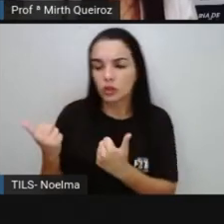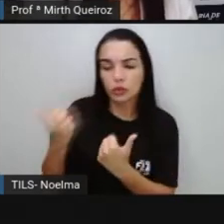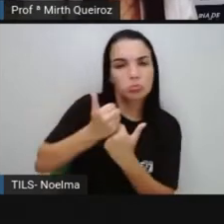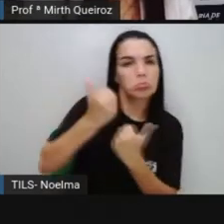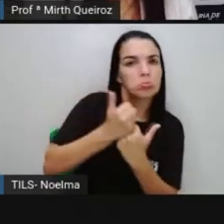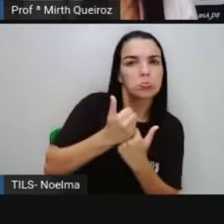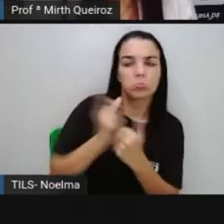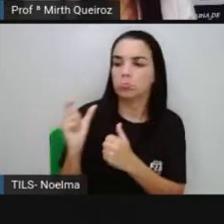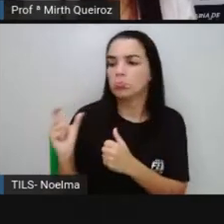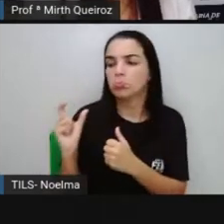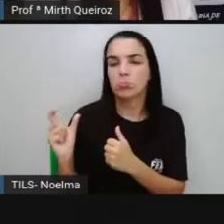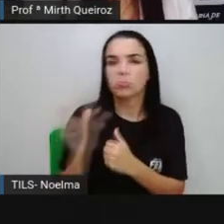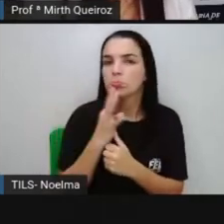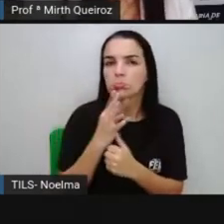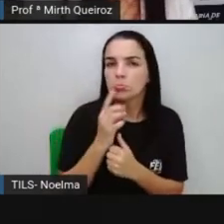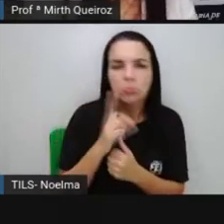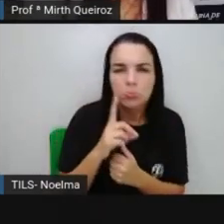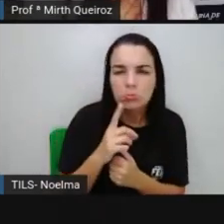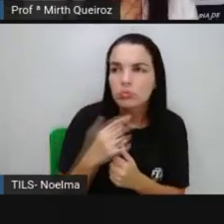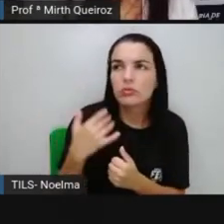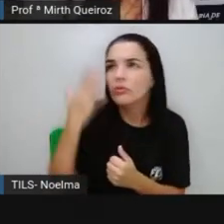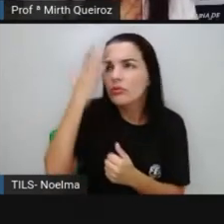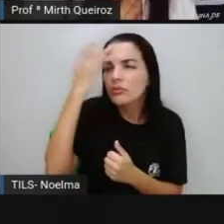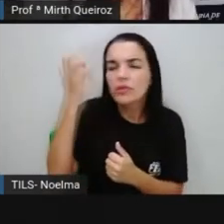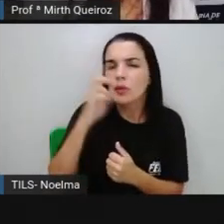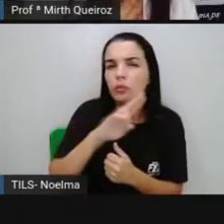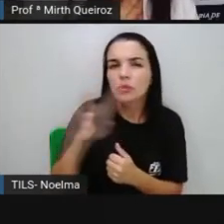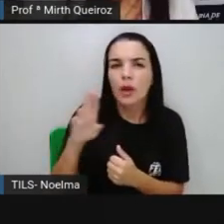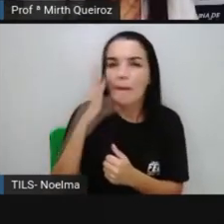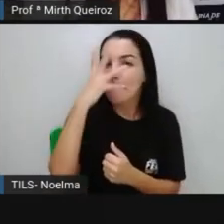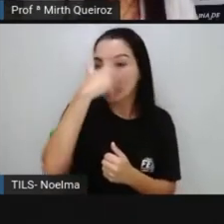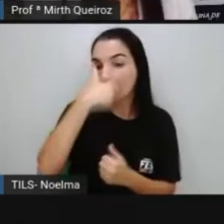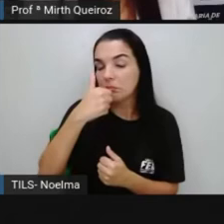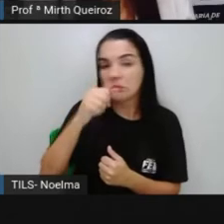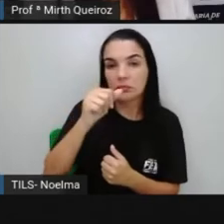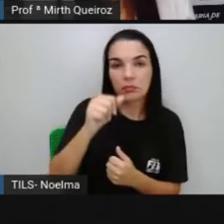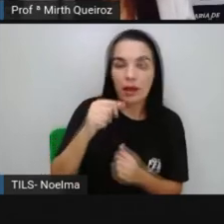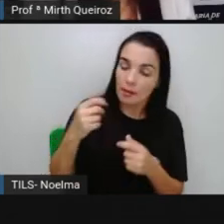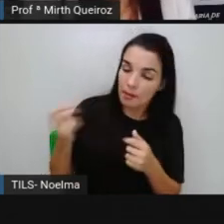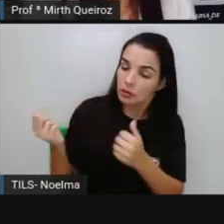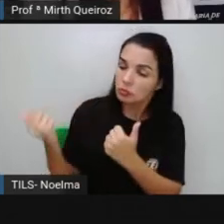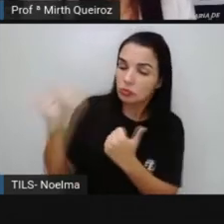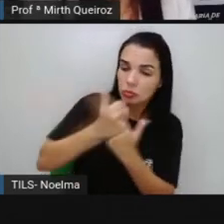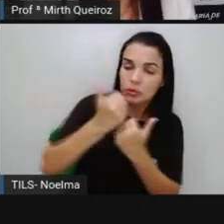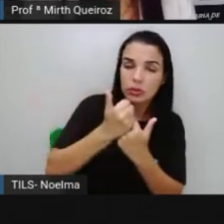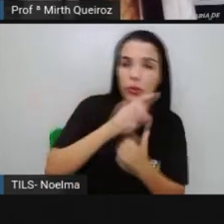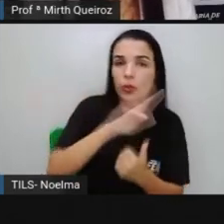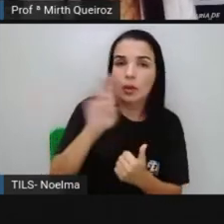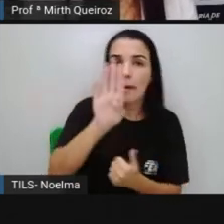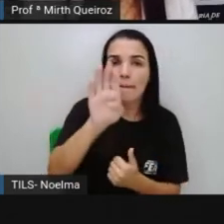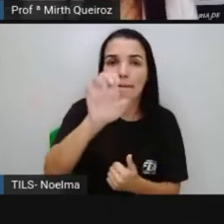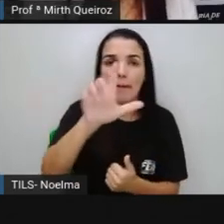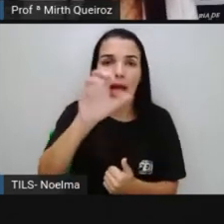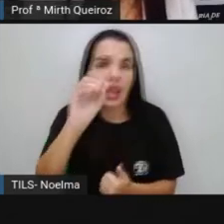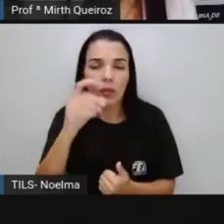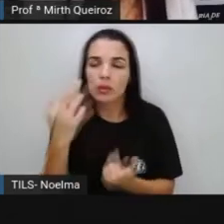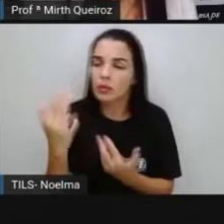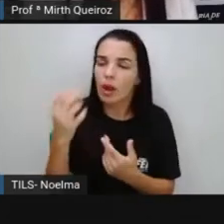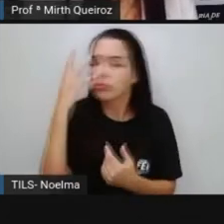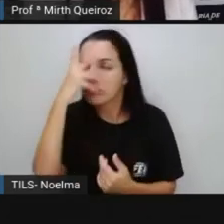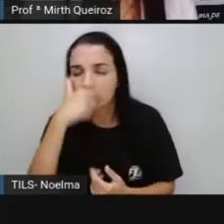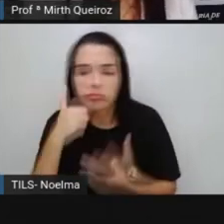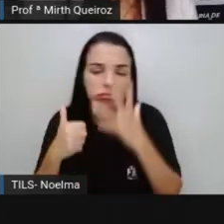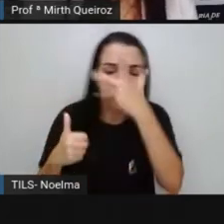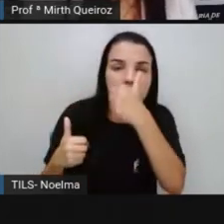tenham um dicionário. Por exemplo, se eu não sei como se escreve bonito, eu vou colocar belo. É um exemplo, certo? Então, vocês podem utilizar